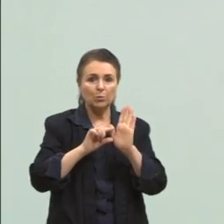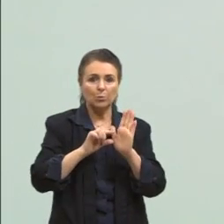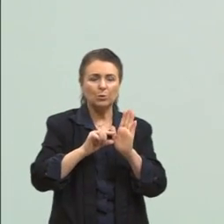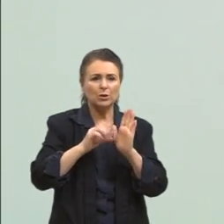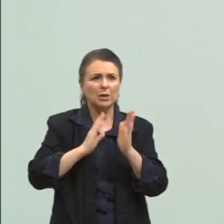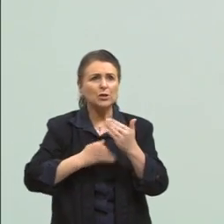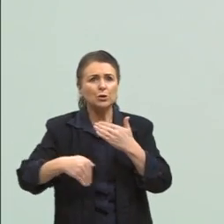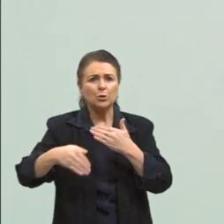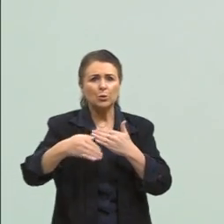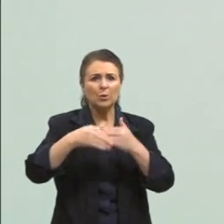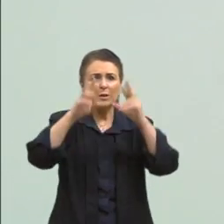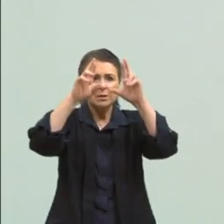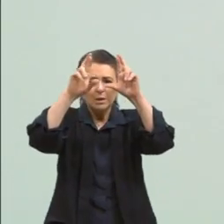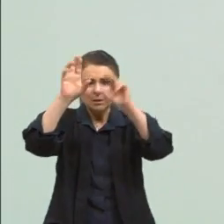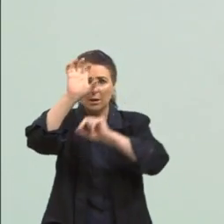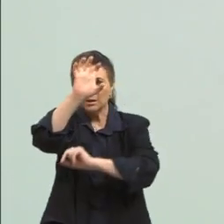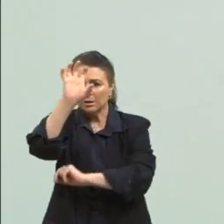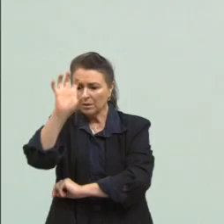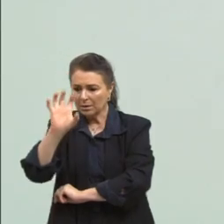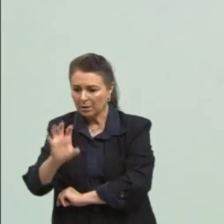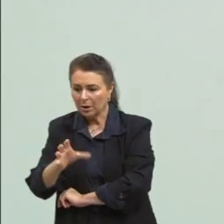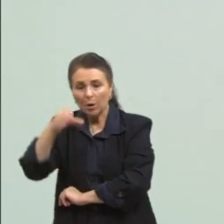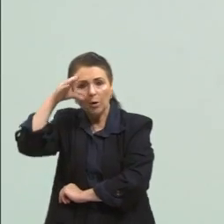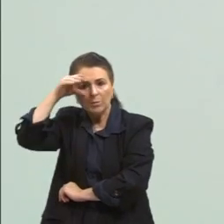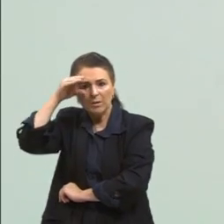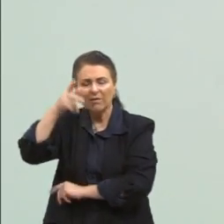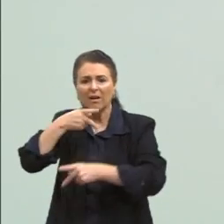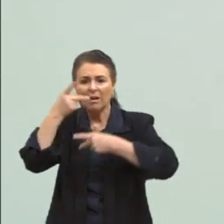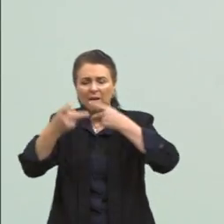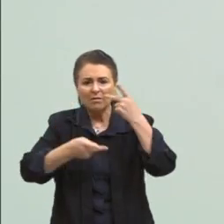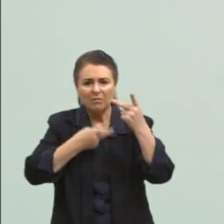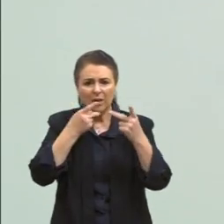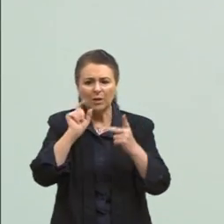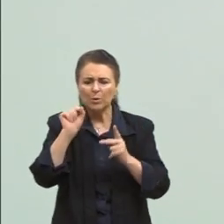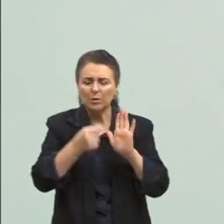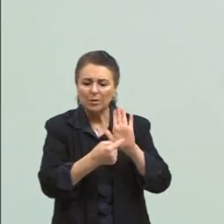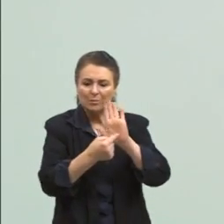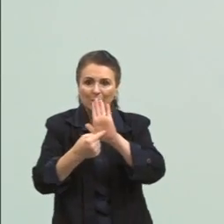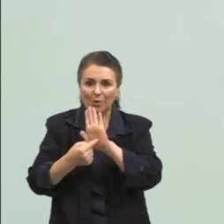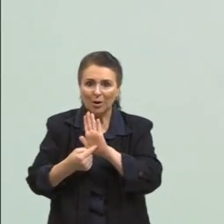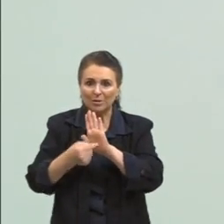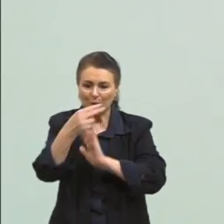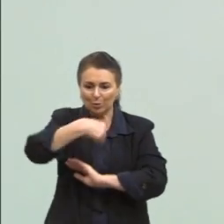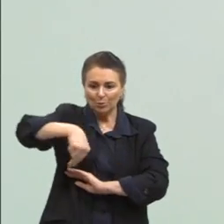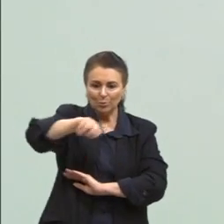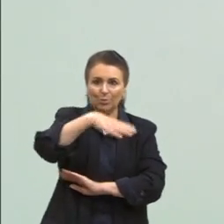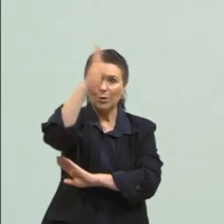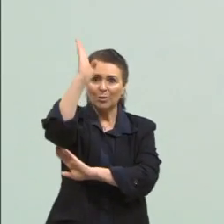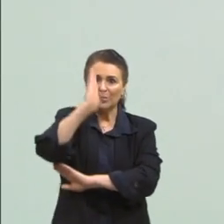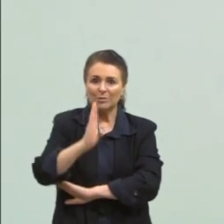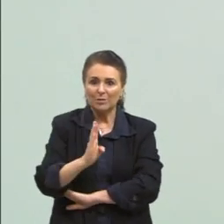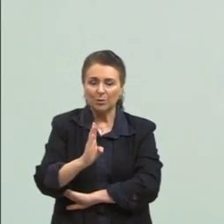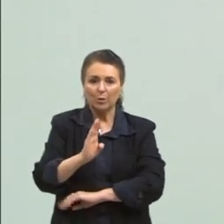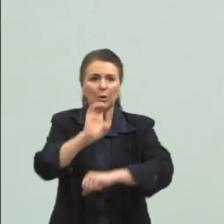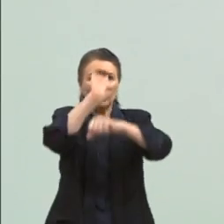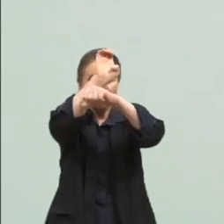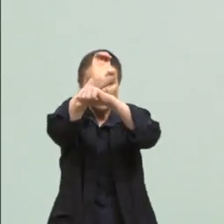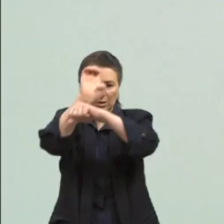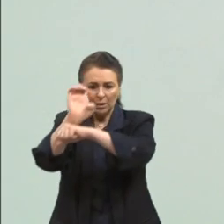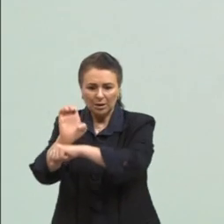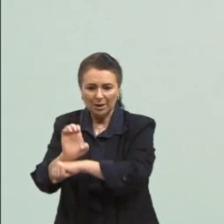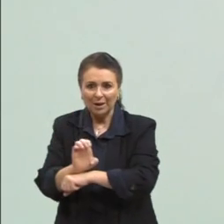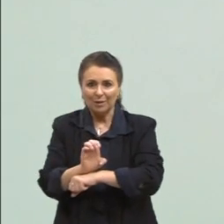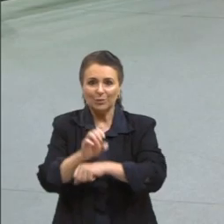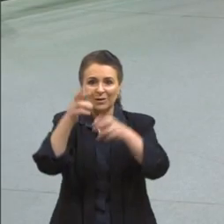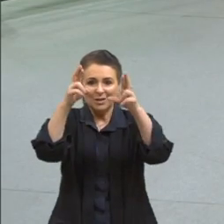observar essa fala, o que isso revela de Brasil para nós em todos os estados em que esses livros